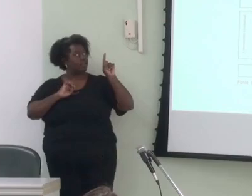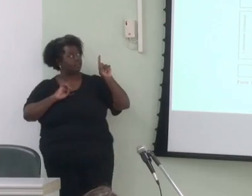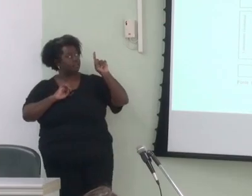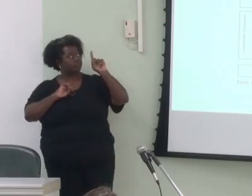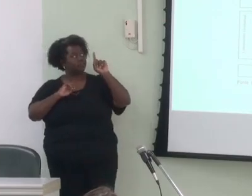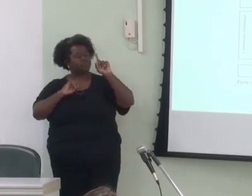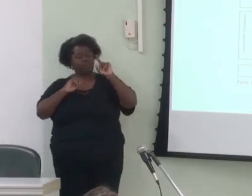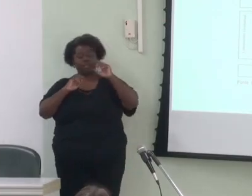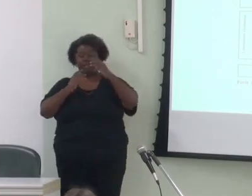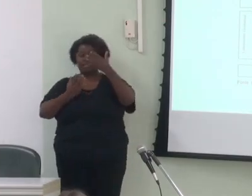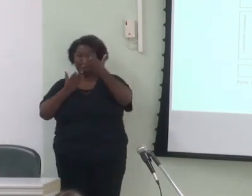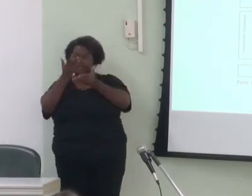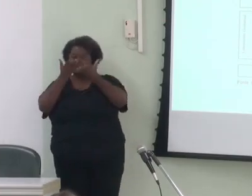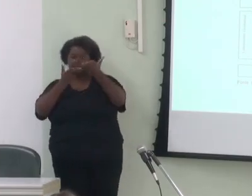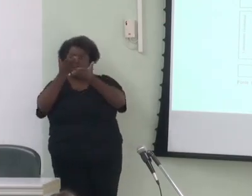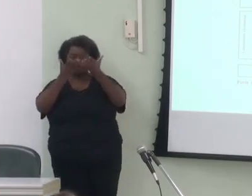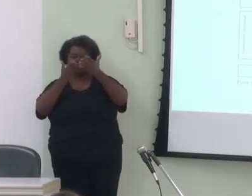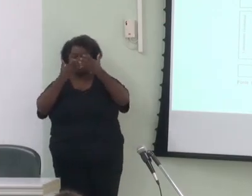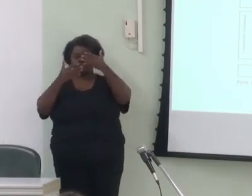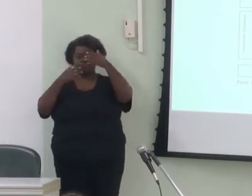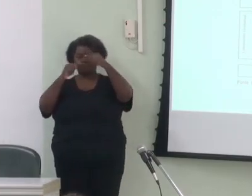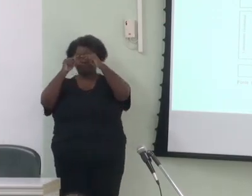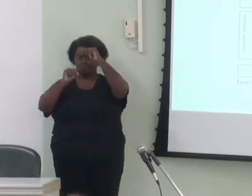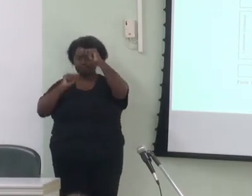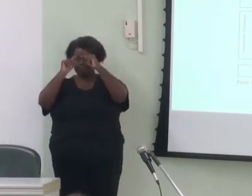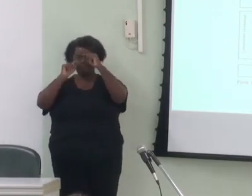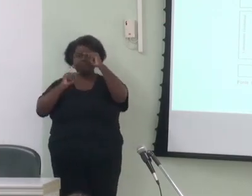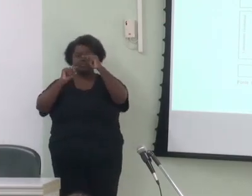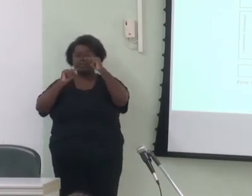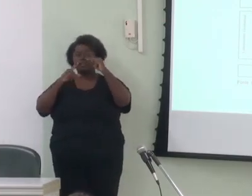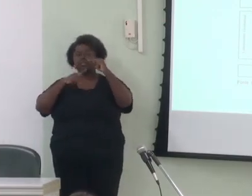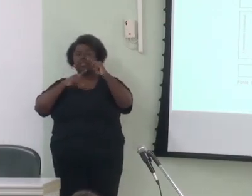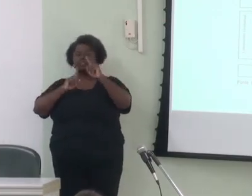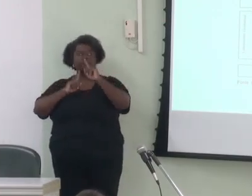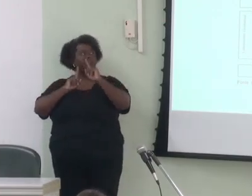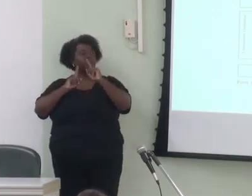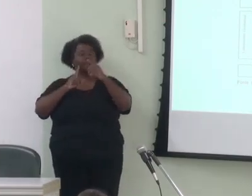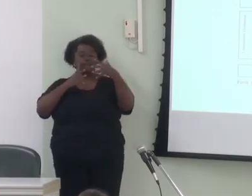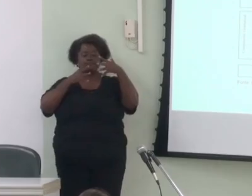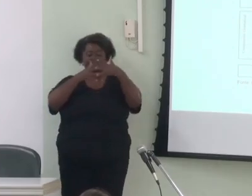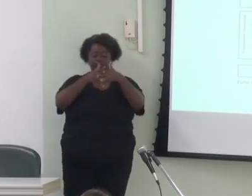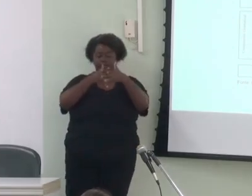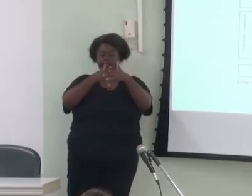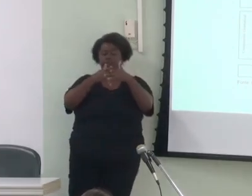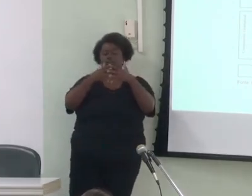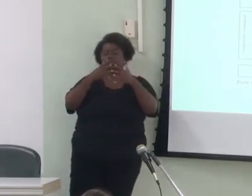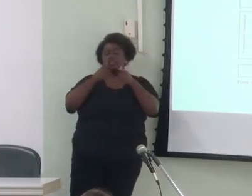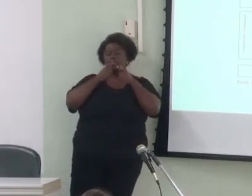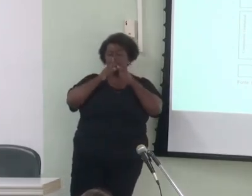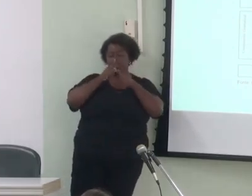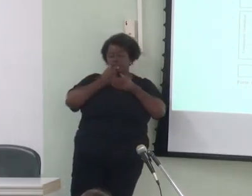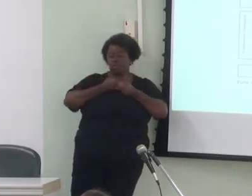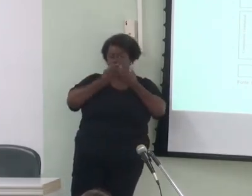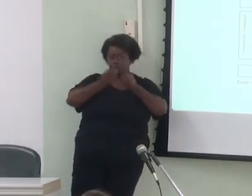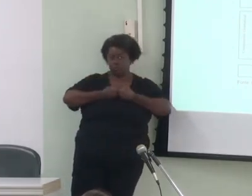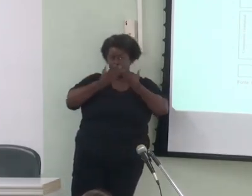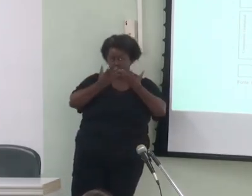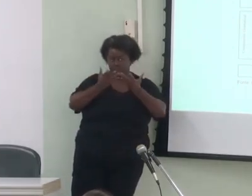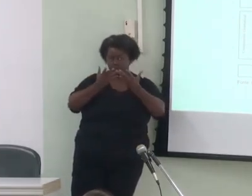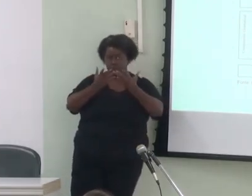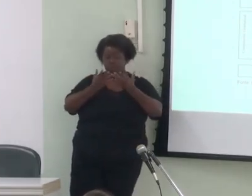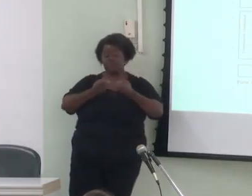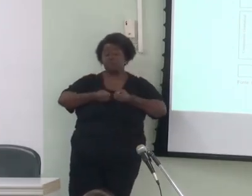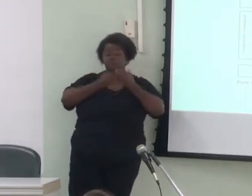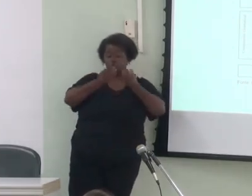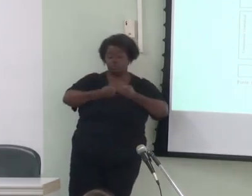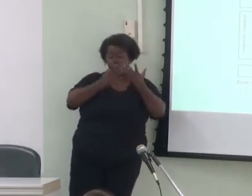aliás, é bidirecional. O contexto afeta a produção da linguagem e a produção da linguagem se armazena no contexto.